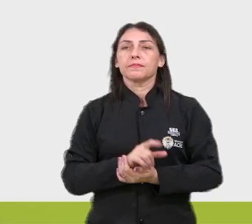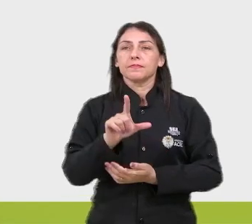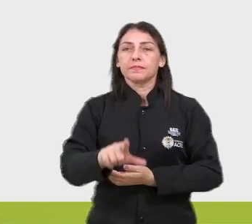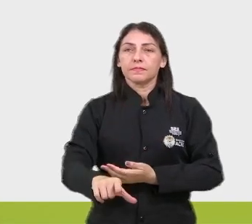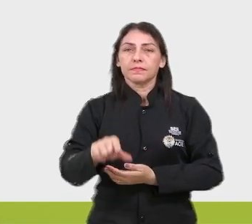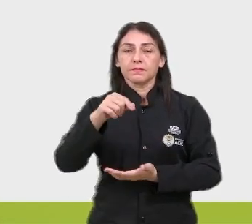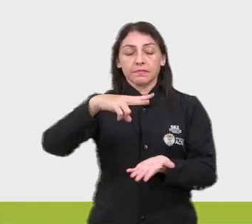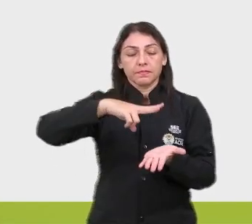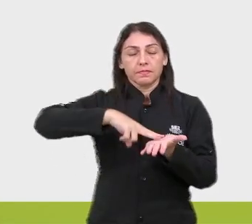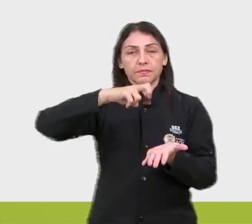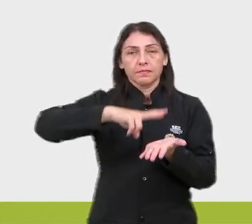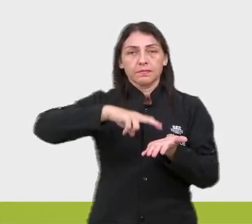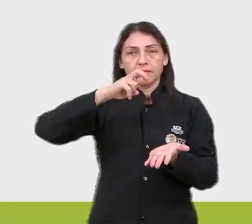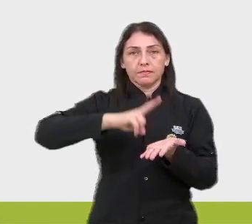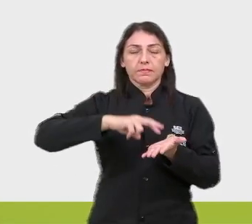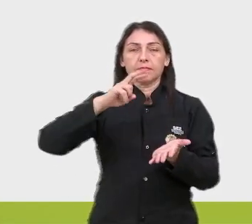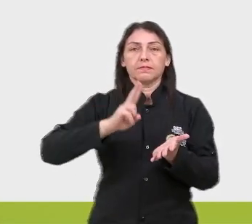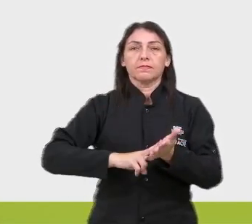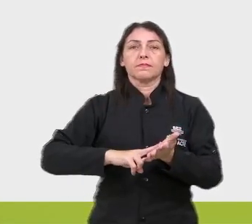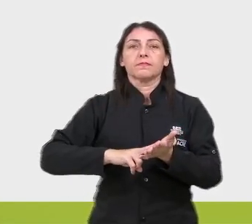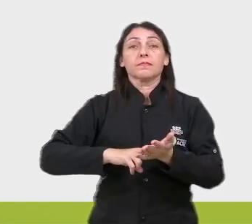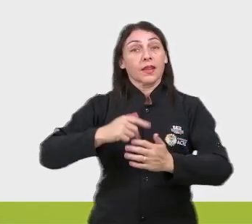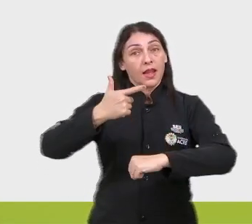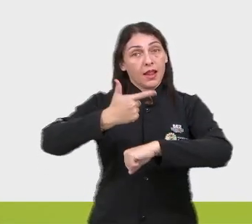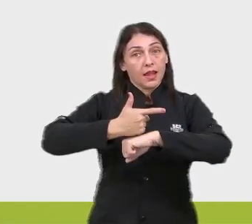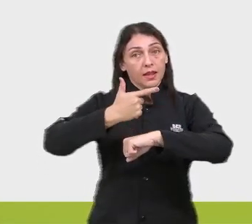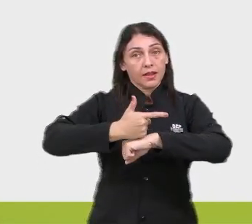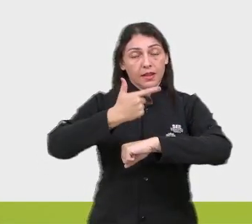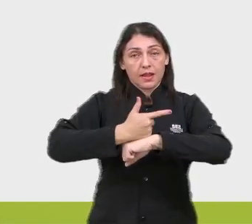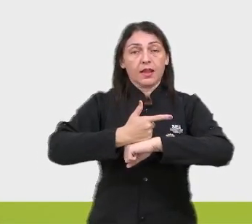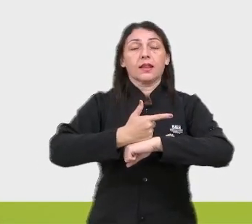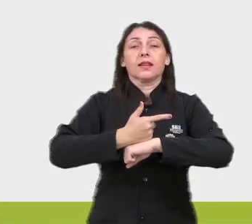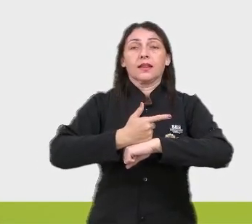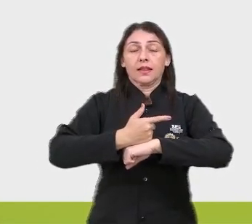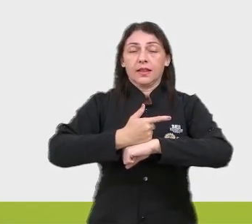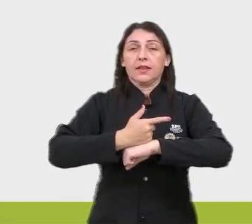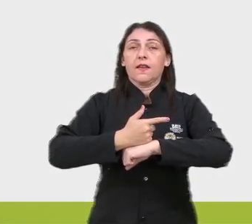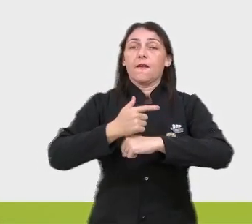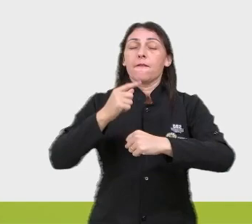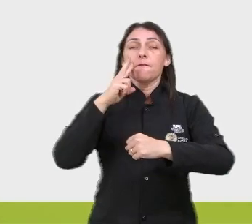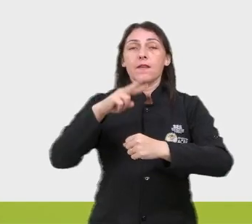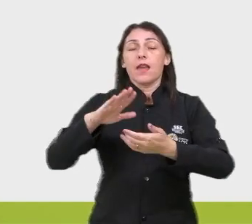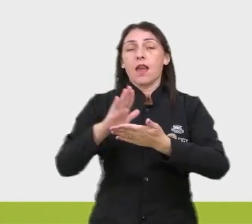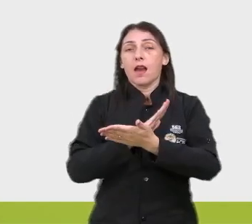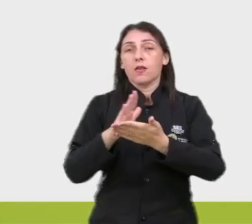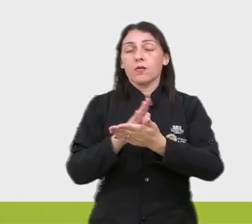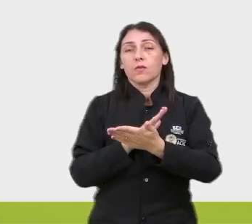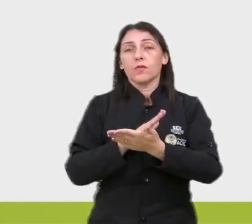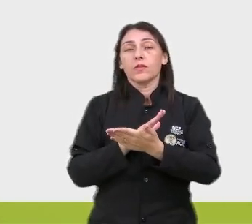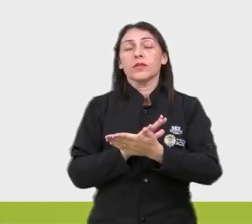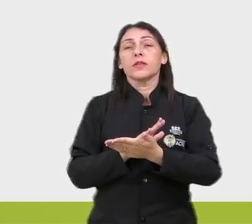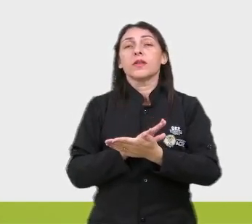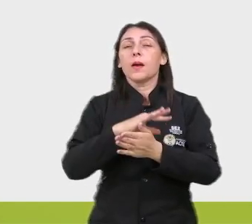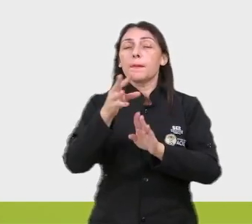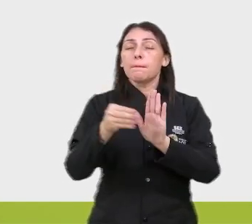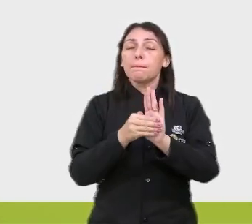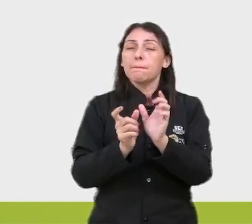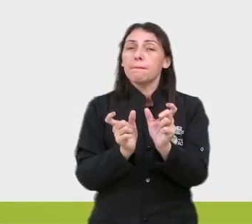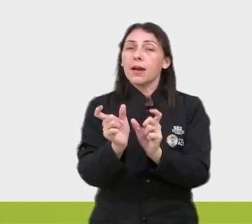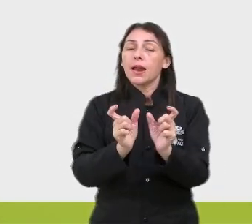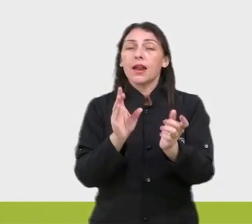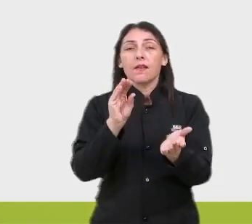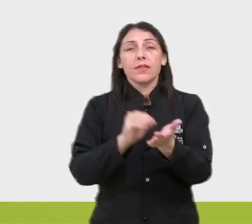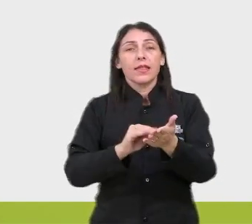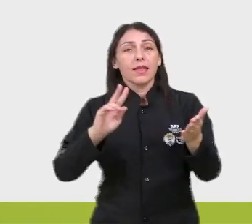Escolha vocabular, escolha lexicais imprecisas, né? Nós vamos ver algumas situações. Às vezes, coloca uma palavra quando,